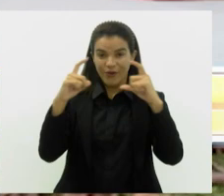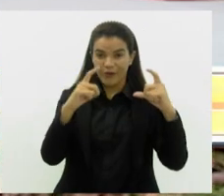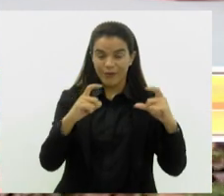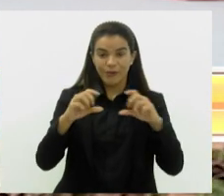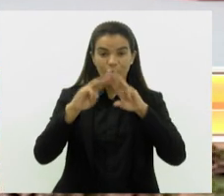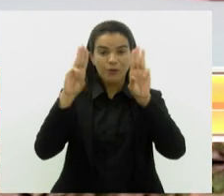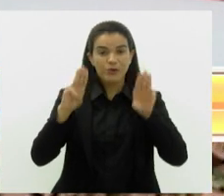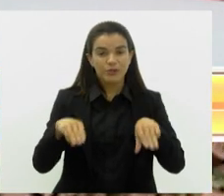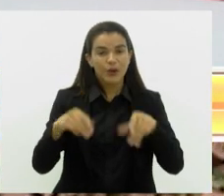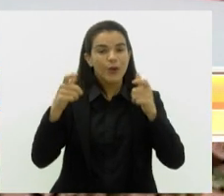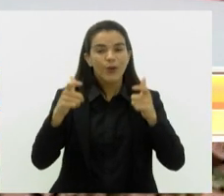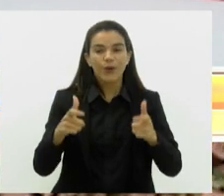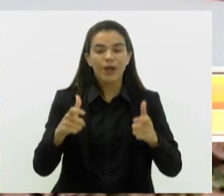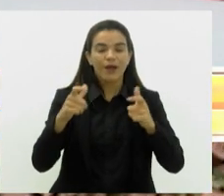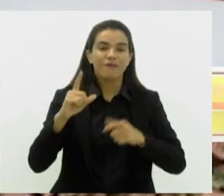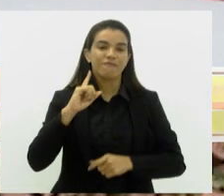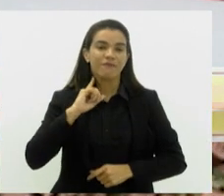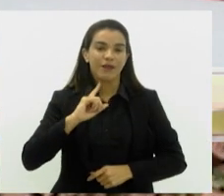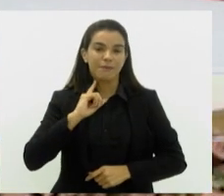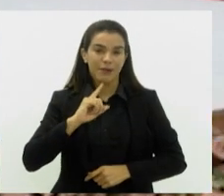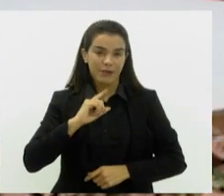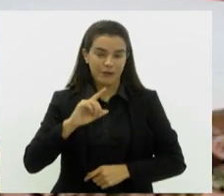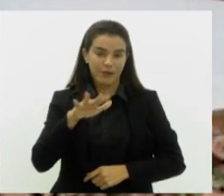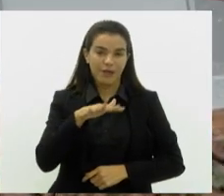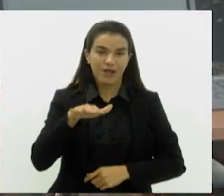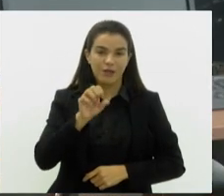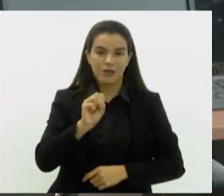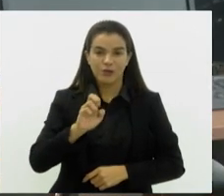Carmen Miranda fica no Parque do Flamengo, na Zona Sul.